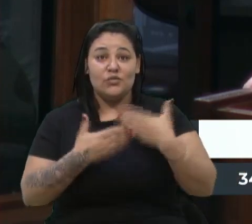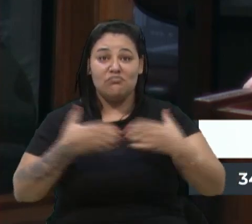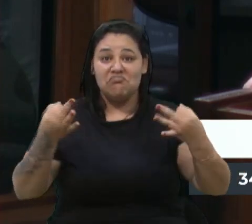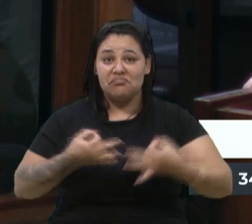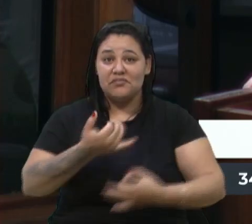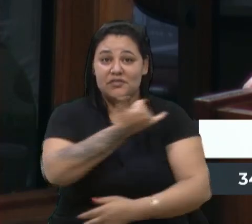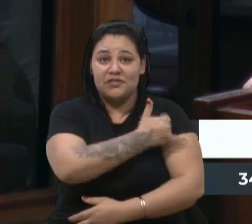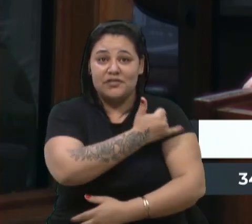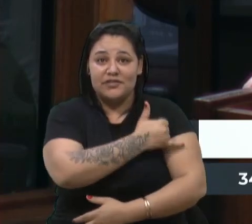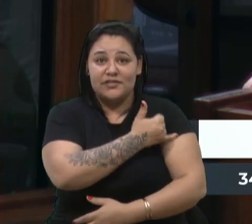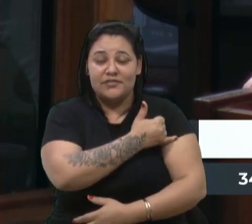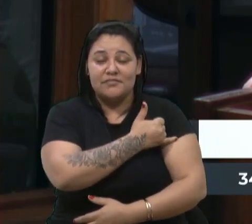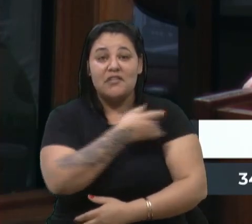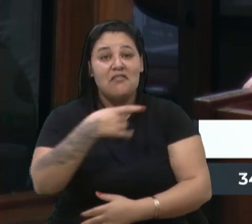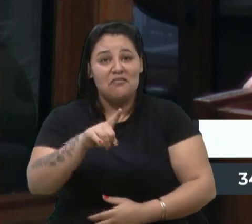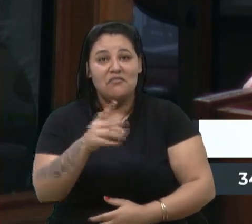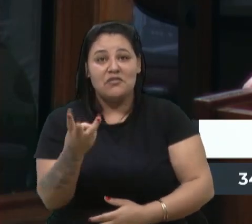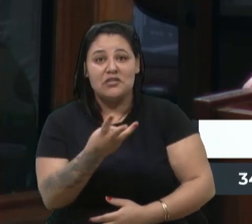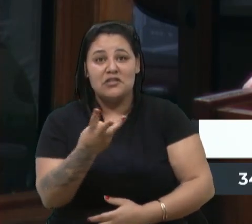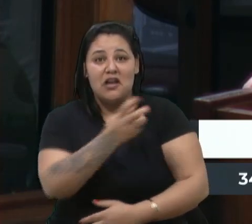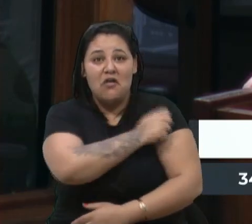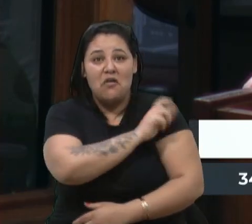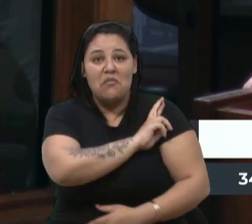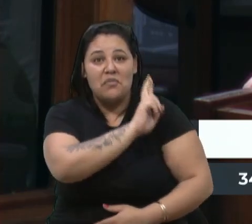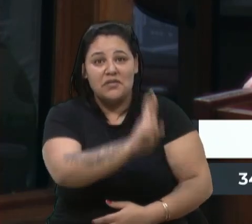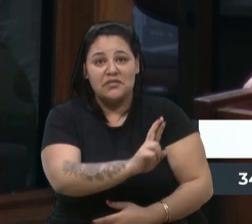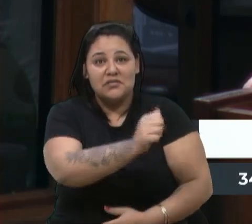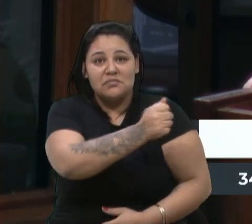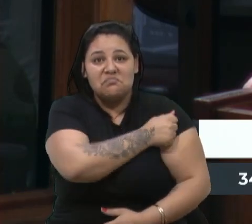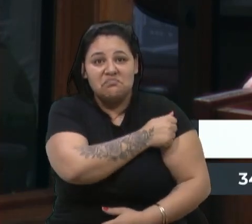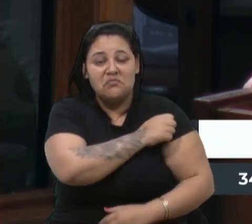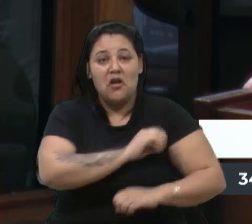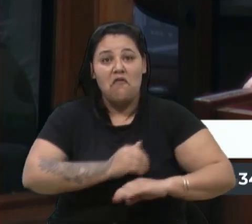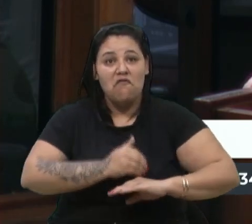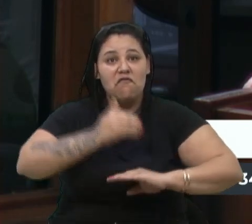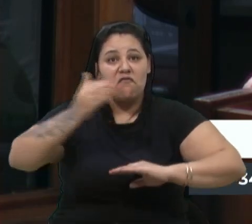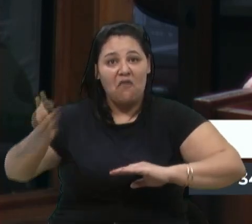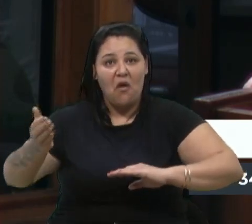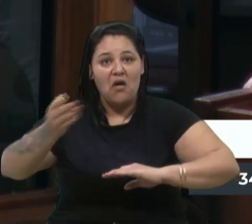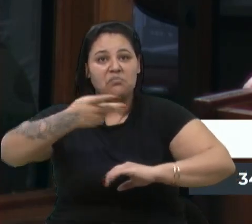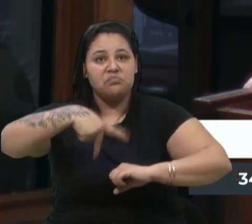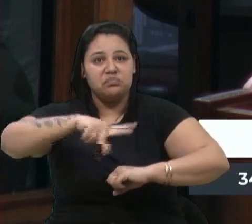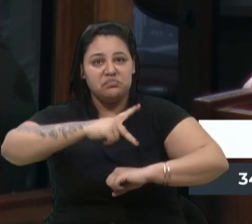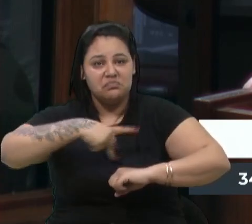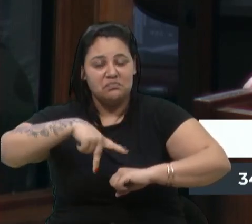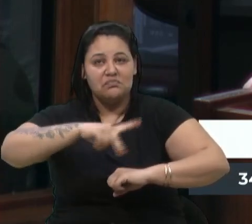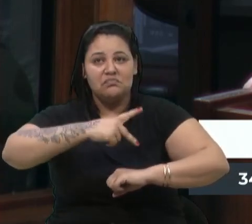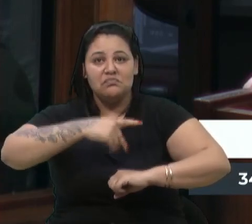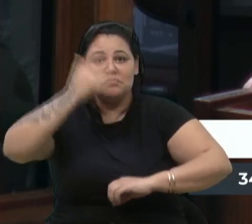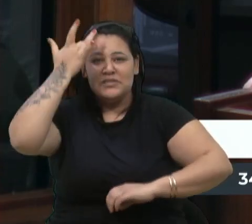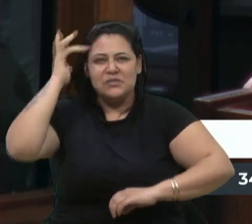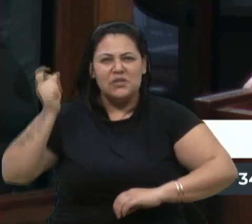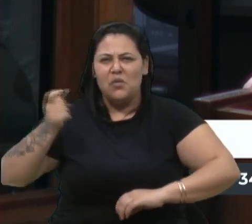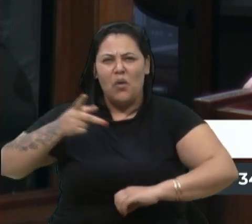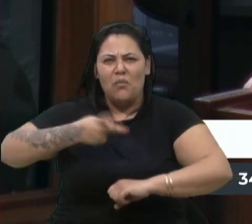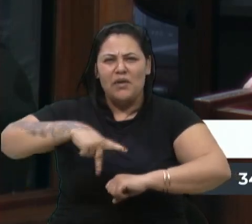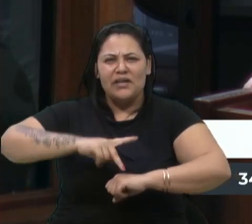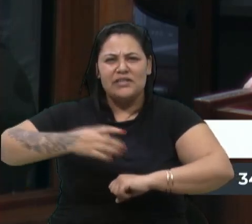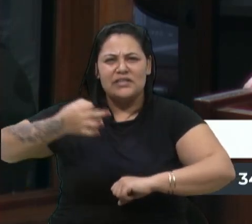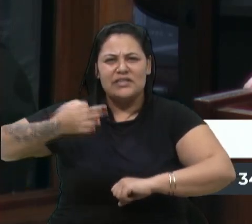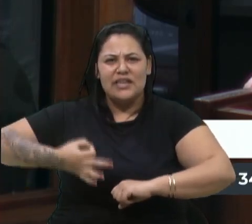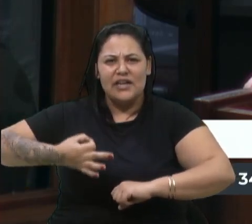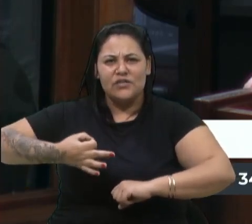Janeiro, eles vão representar o Brasil a nível internacional. Eu não sei ainda o país que vai ser a nível